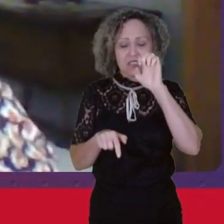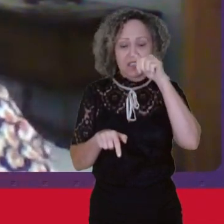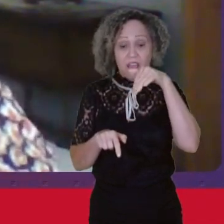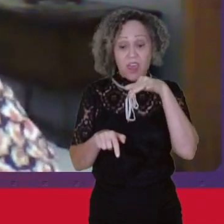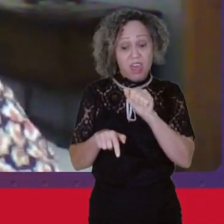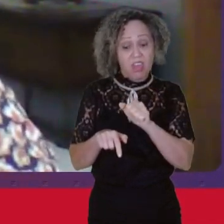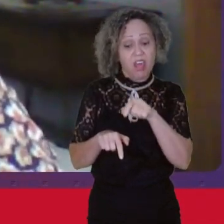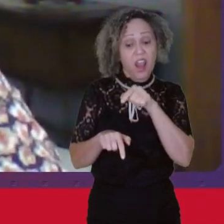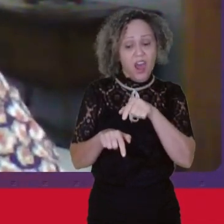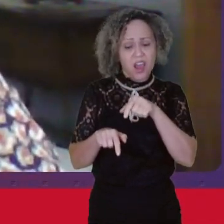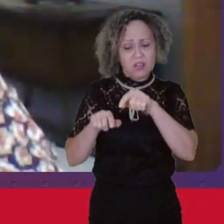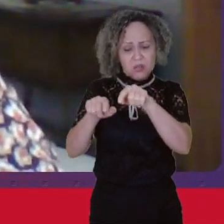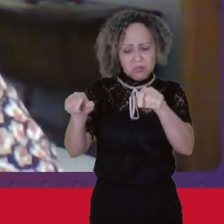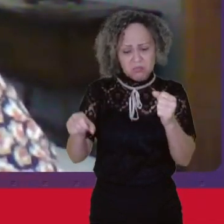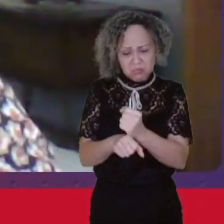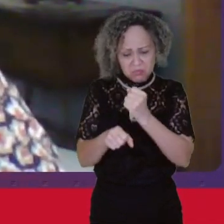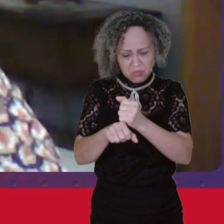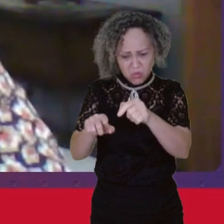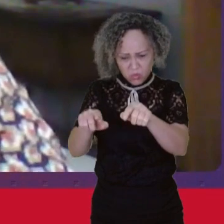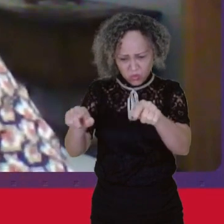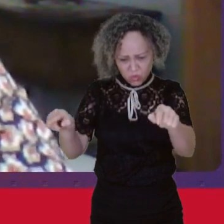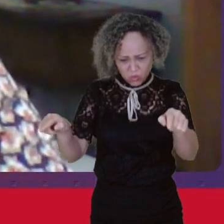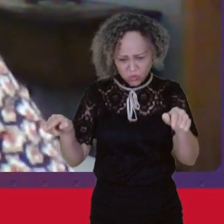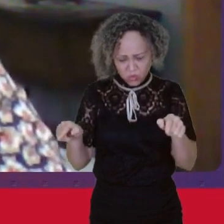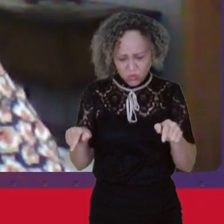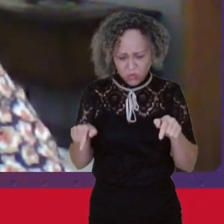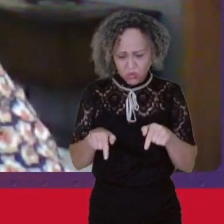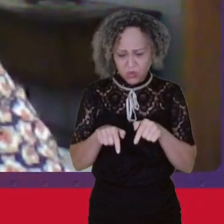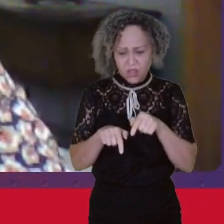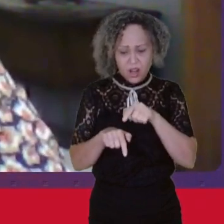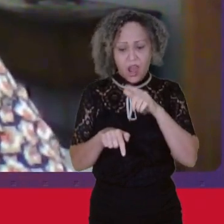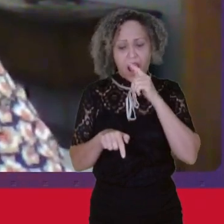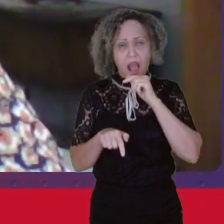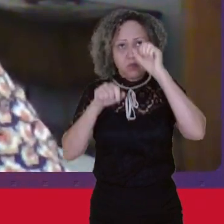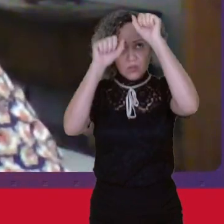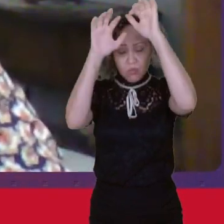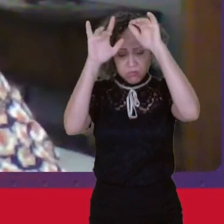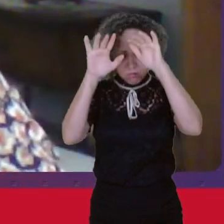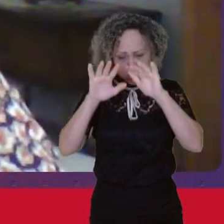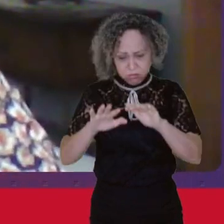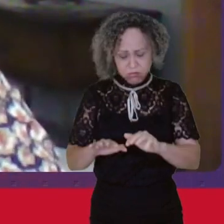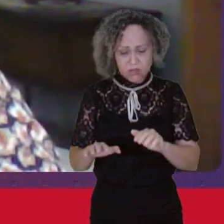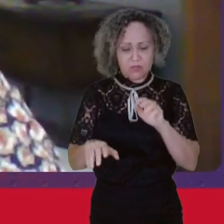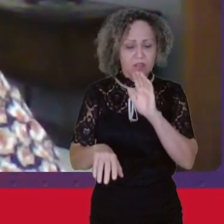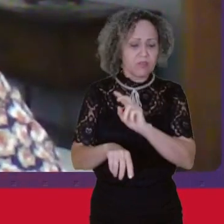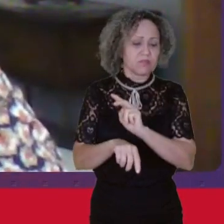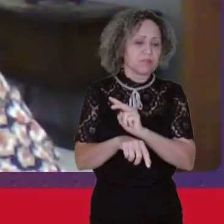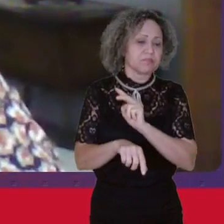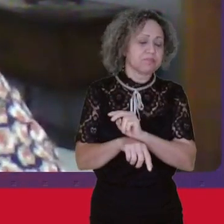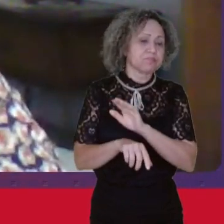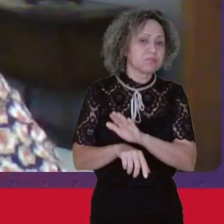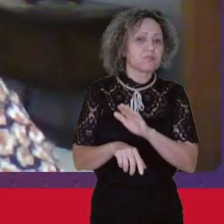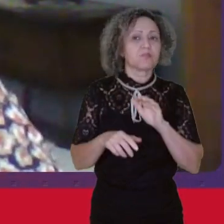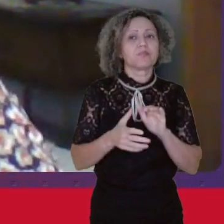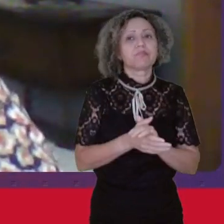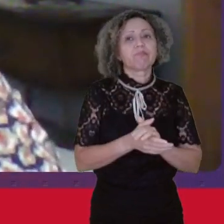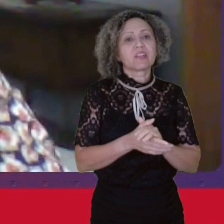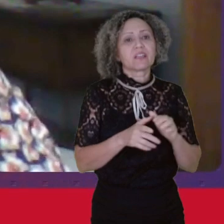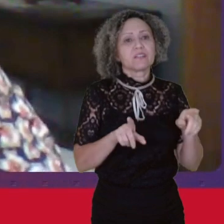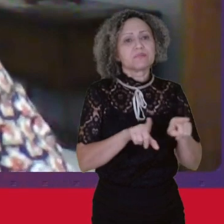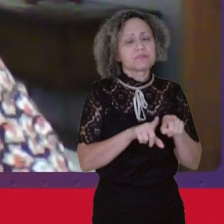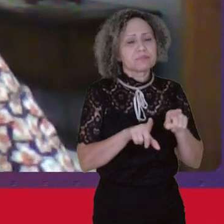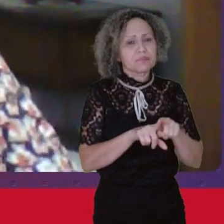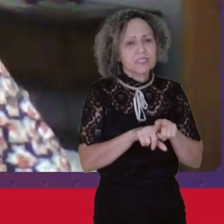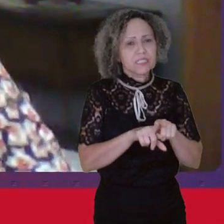mulheres Elas consumiam Em torno de 3 a 4 horas Por dia Só com deslocamento Para obtenção de